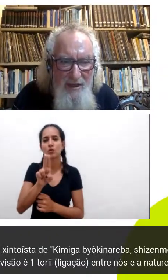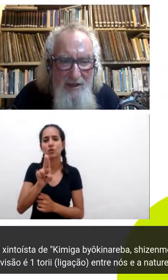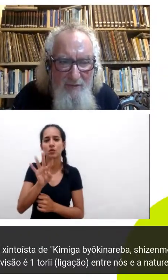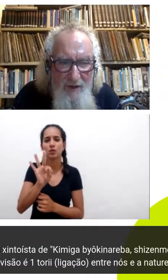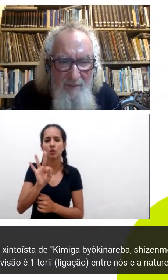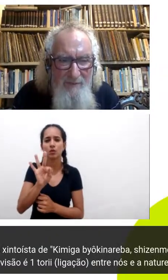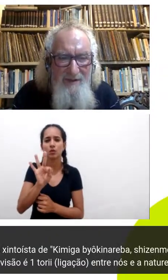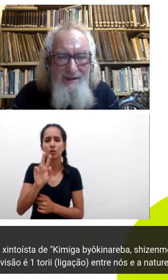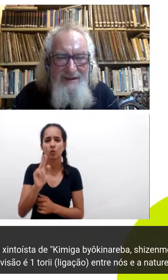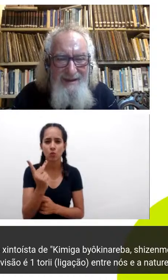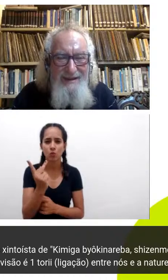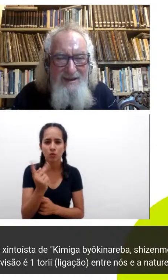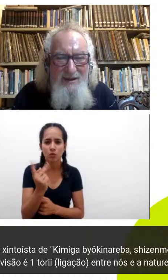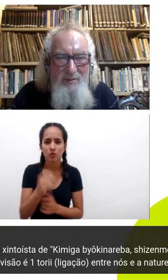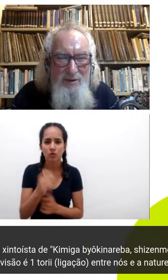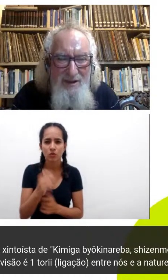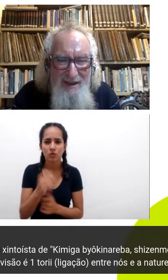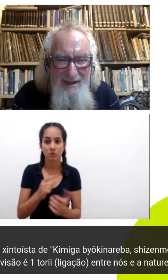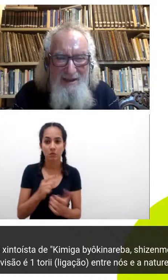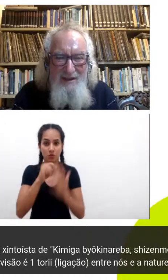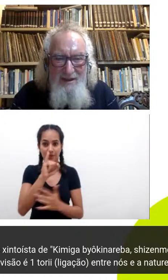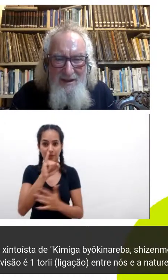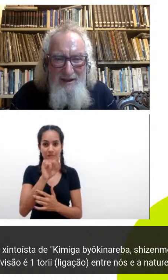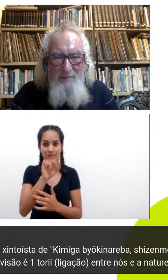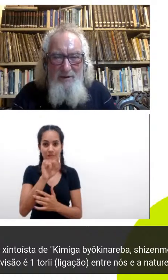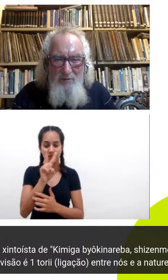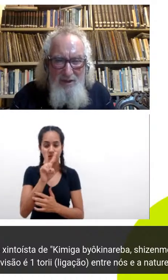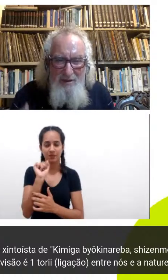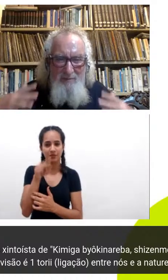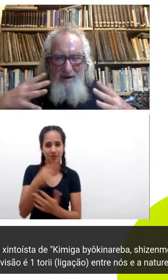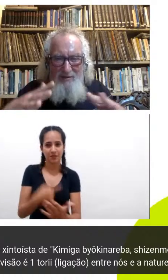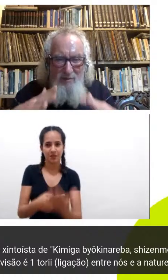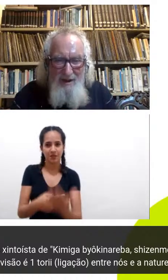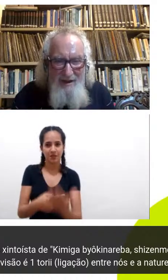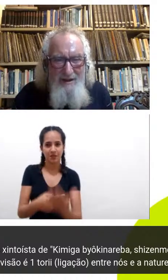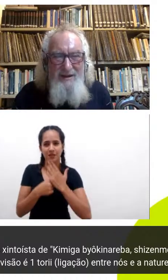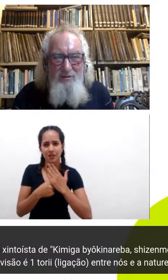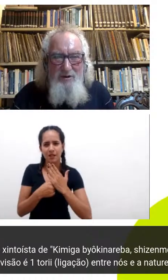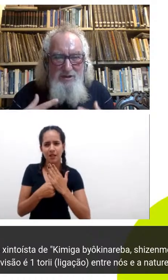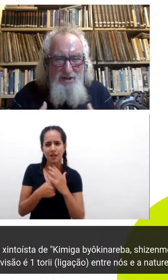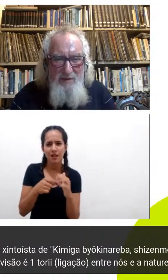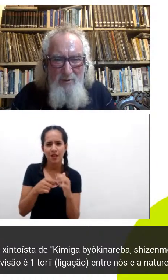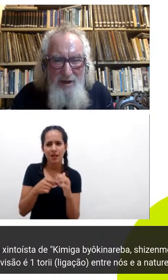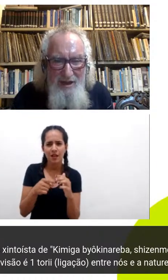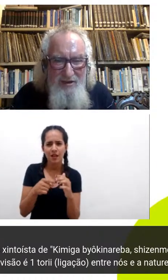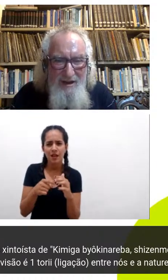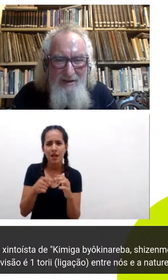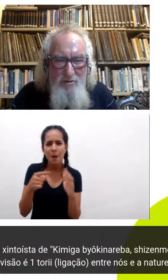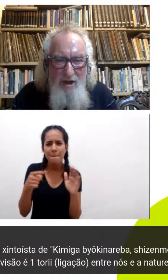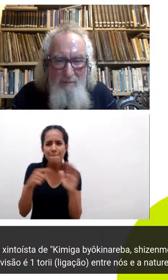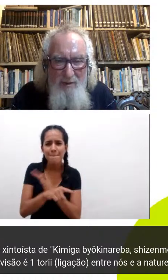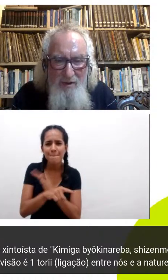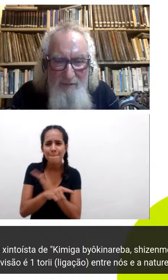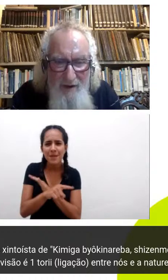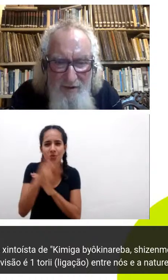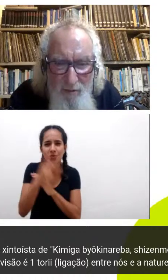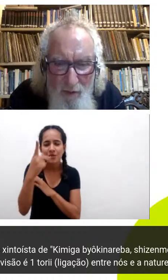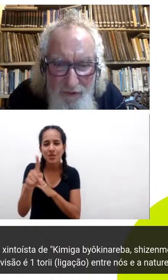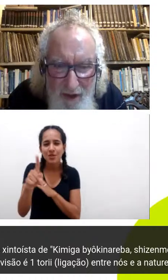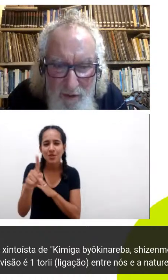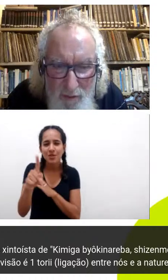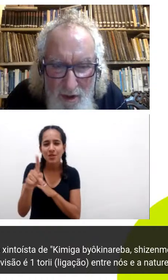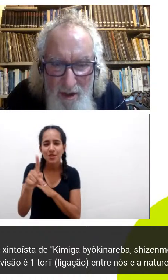ajuda Ivan porque a pergunta entra pela tua origem japonesa no Japão